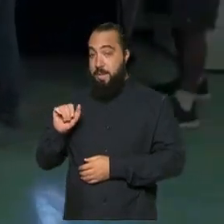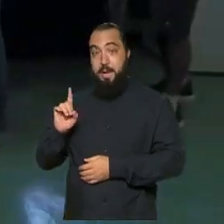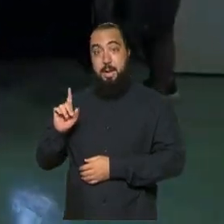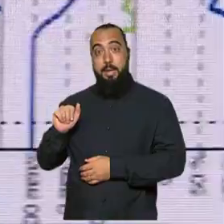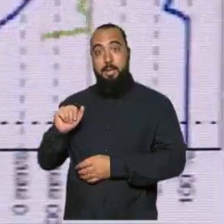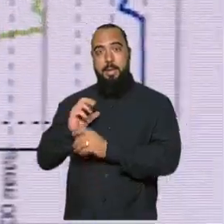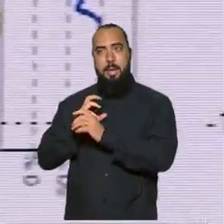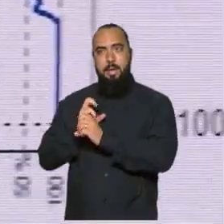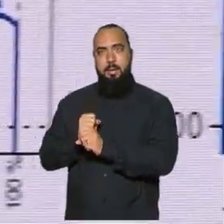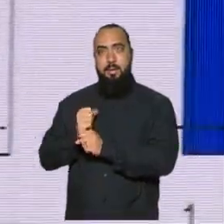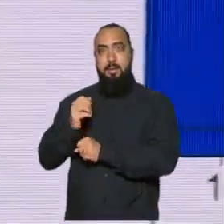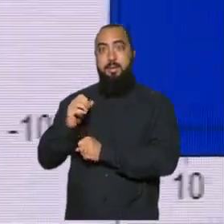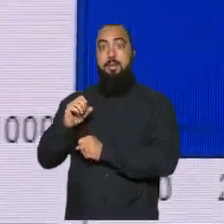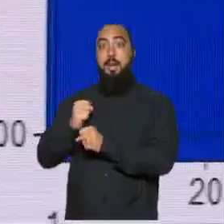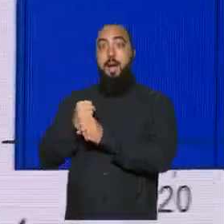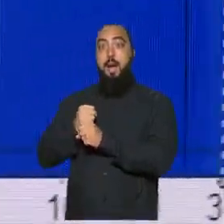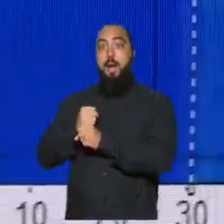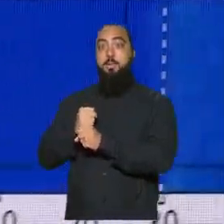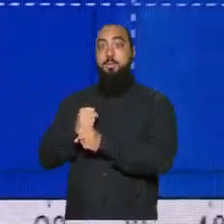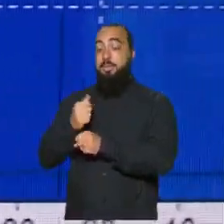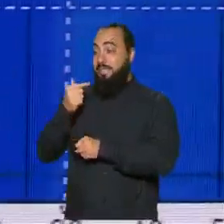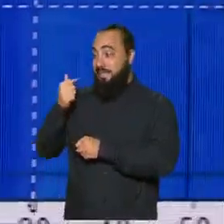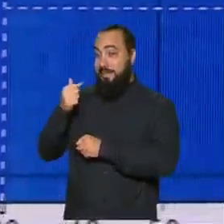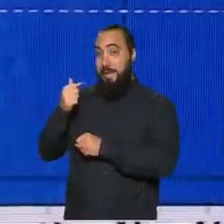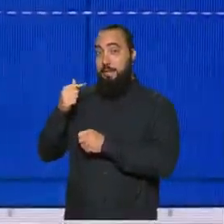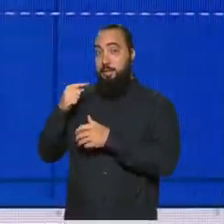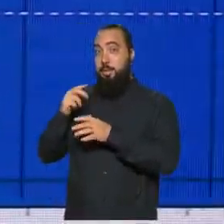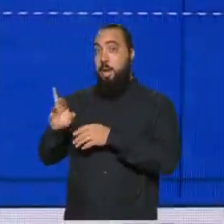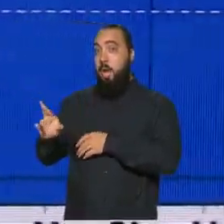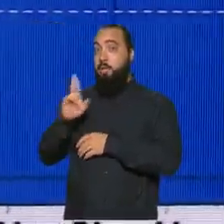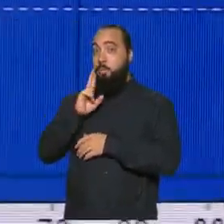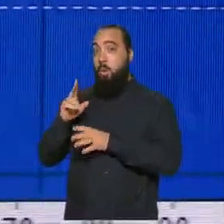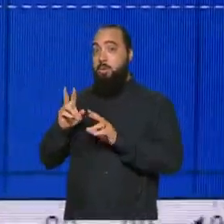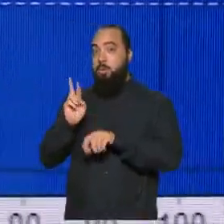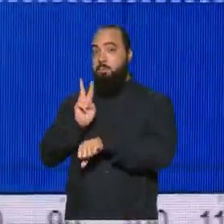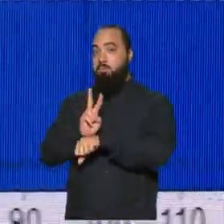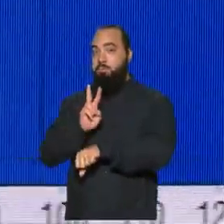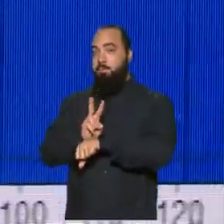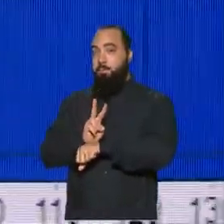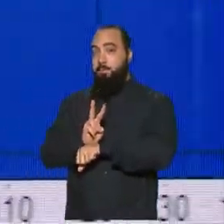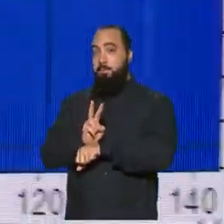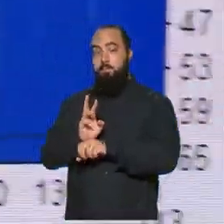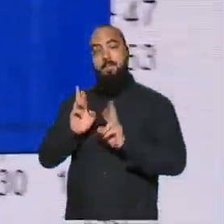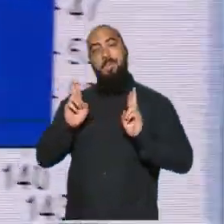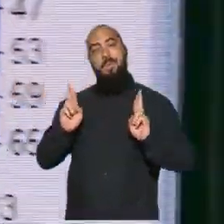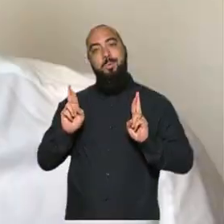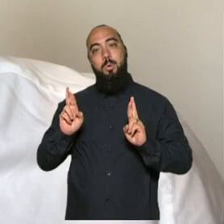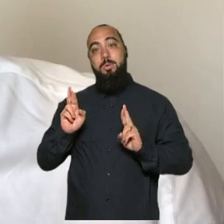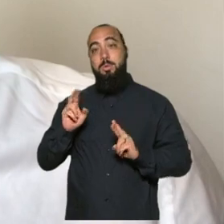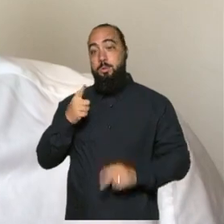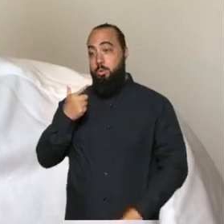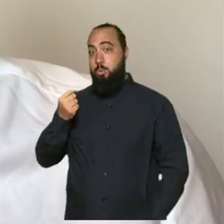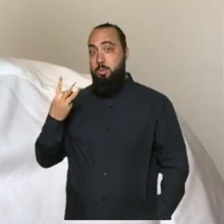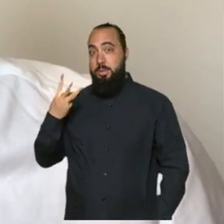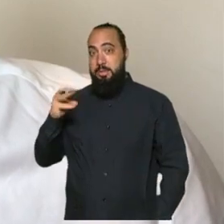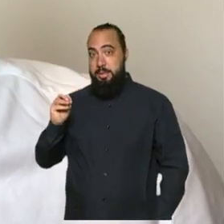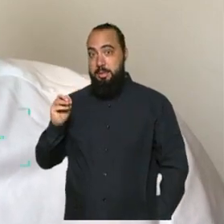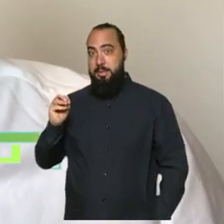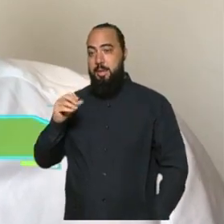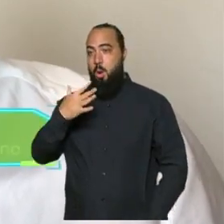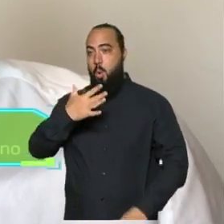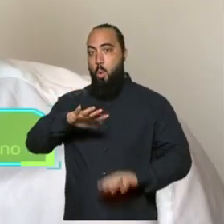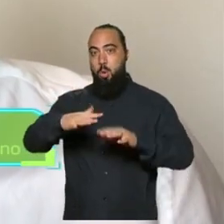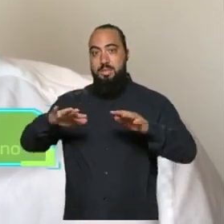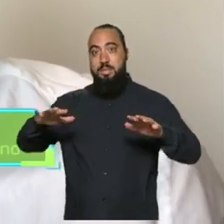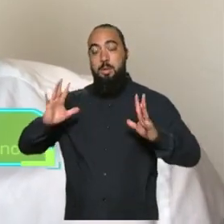em torno de sete resultados esperados. O nós esperamos em 2030 termos um oceano que é